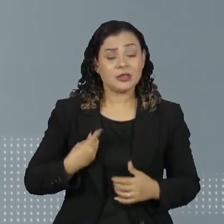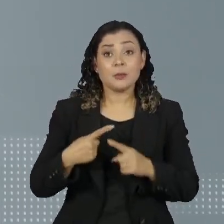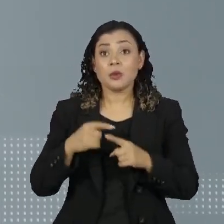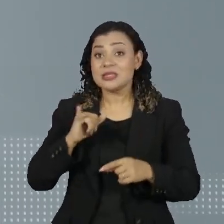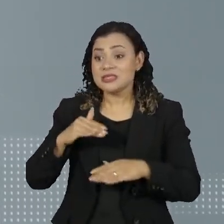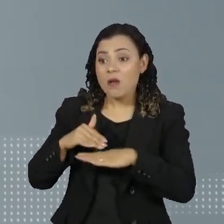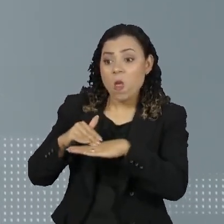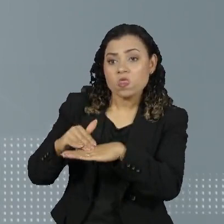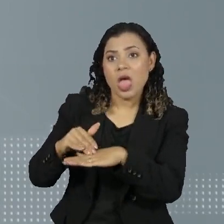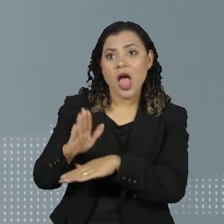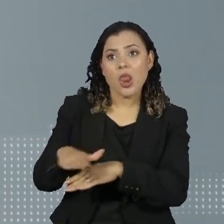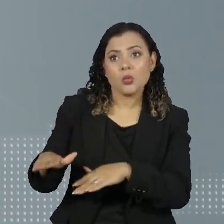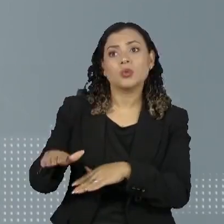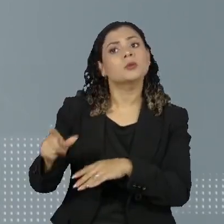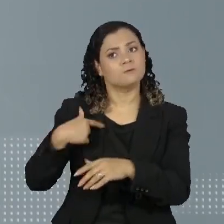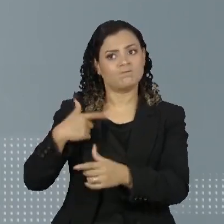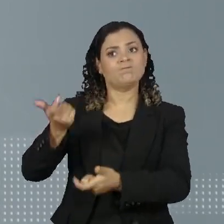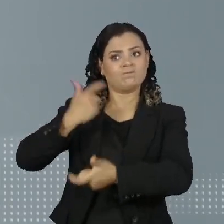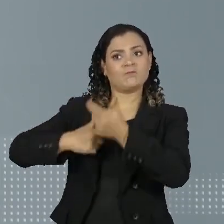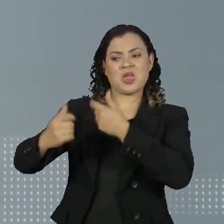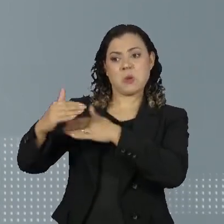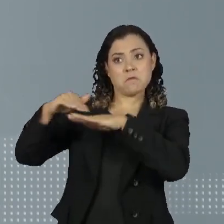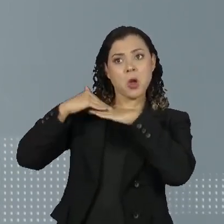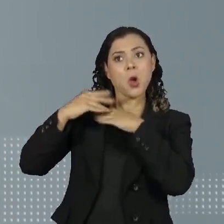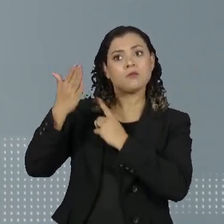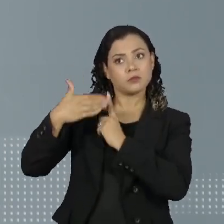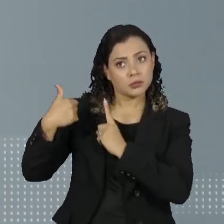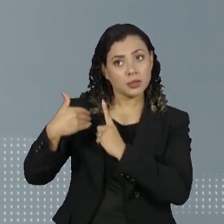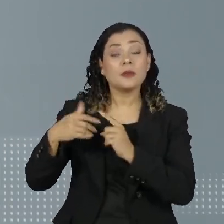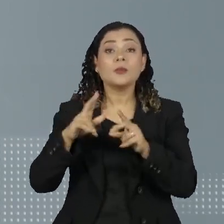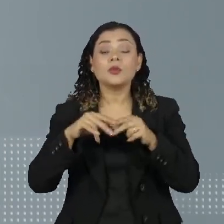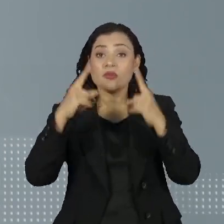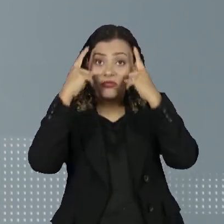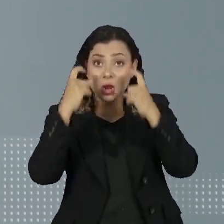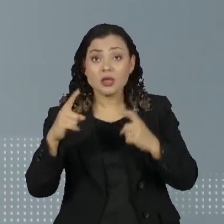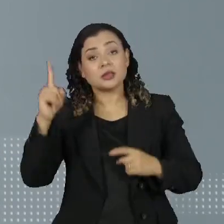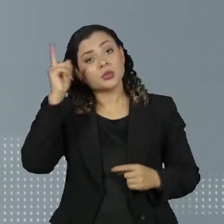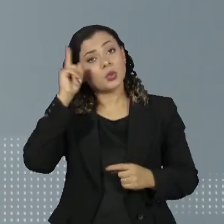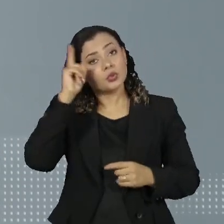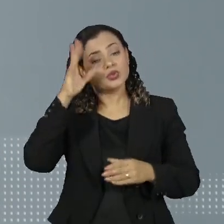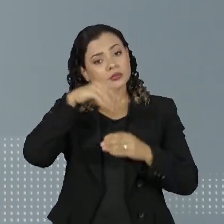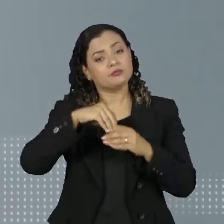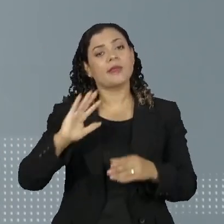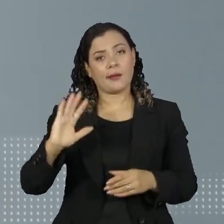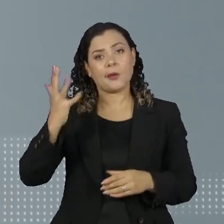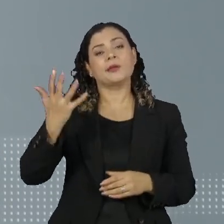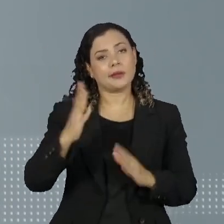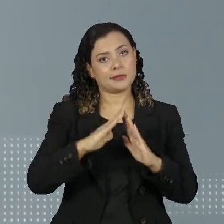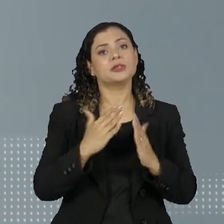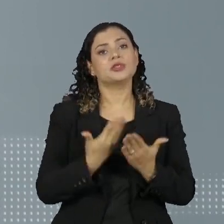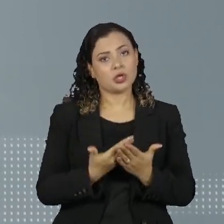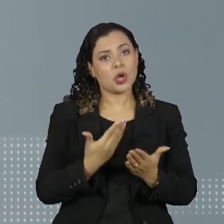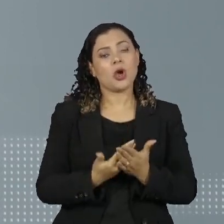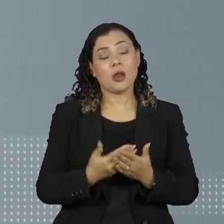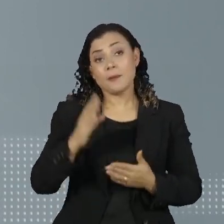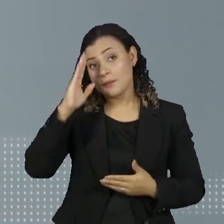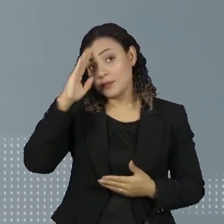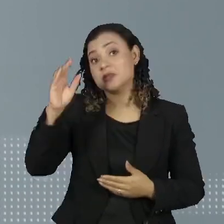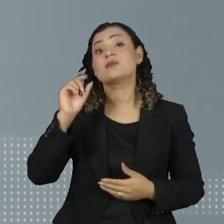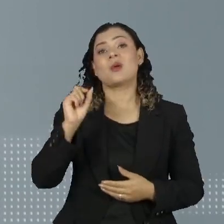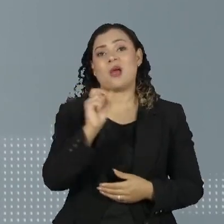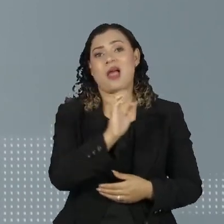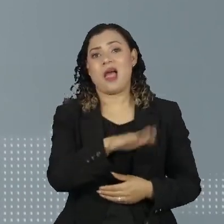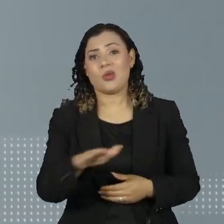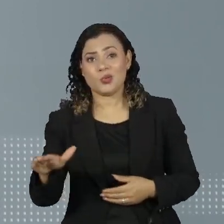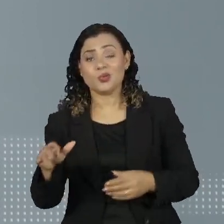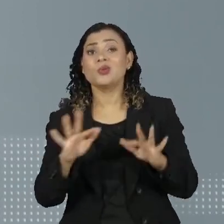aluno. E um em cada três considera a violência uma ocorrência diária no ambiente escolar, provocada principalmente por